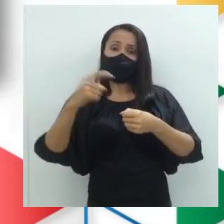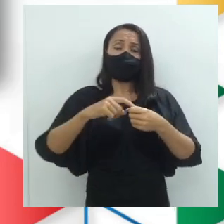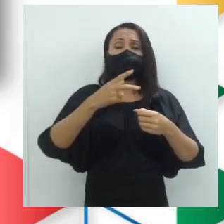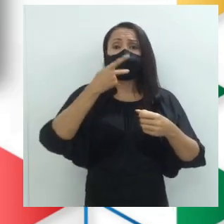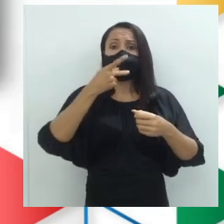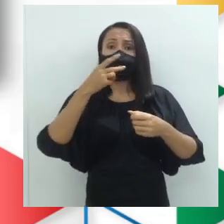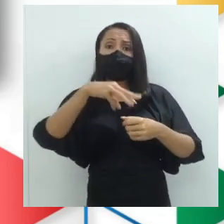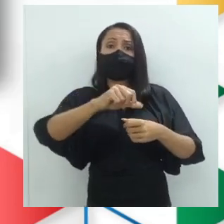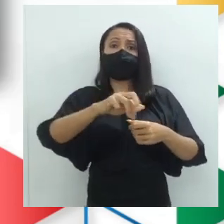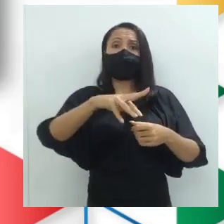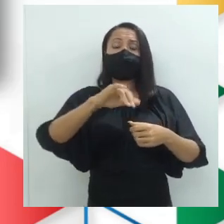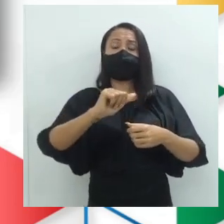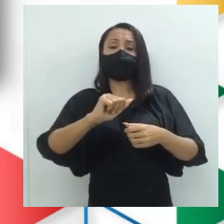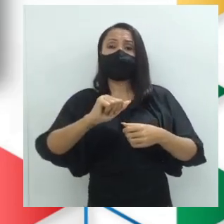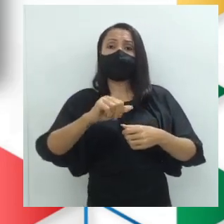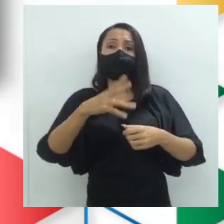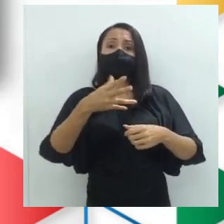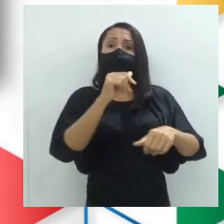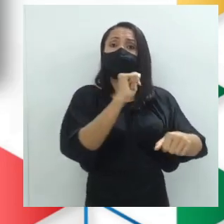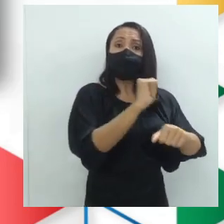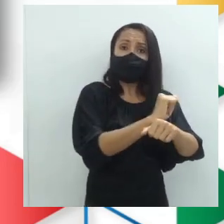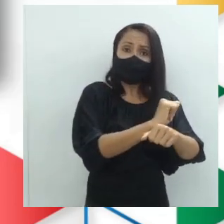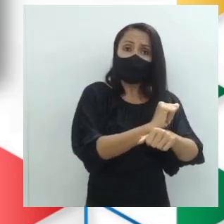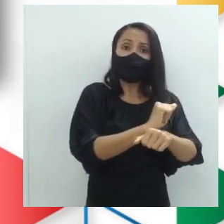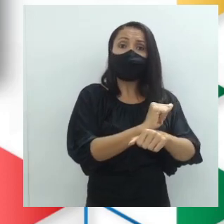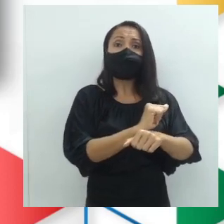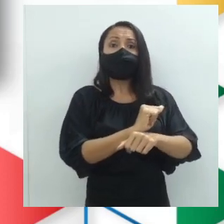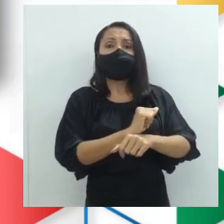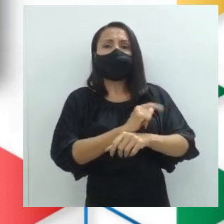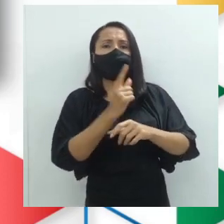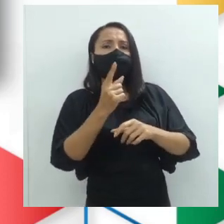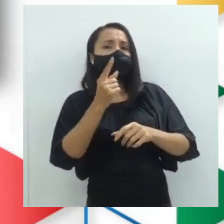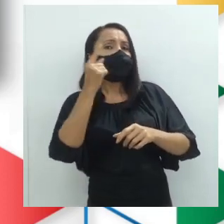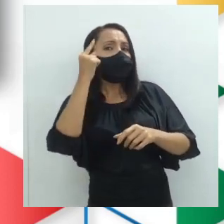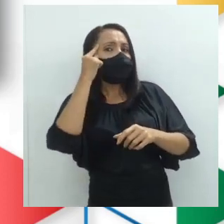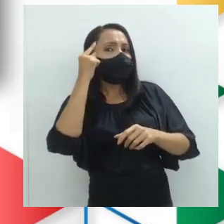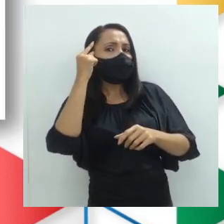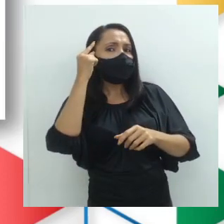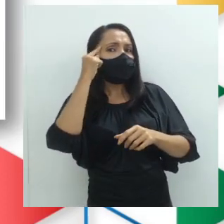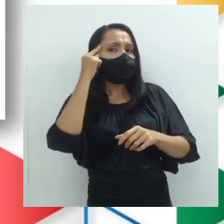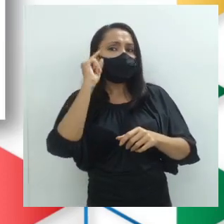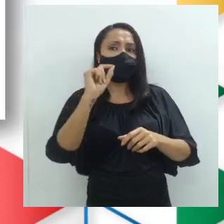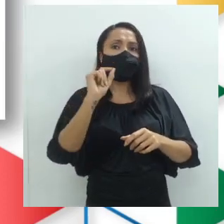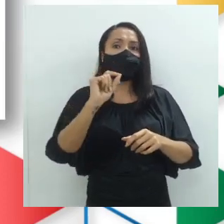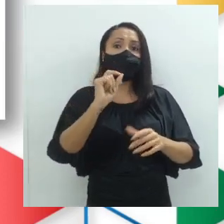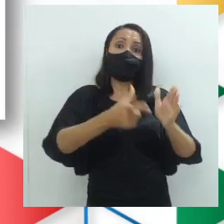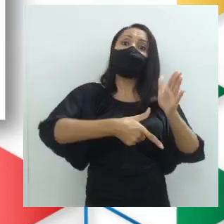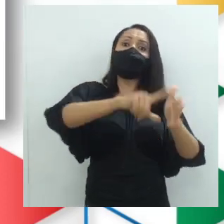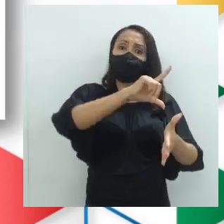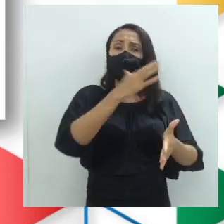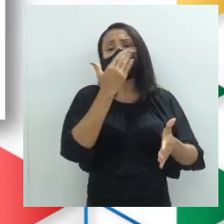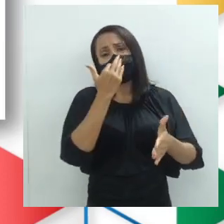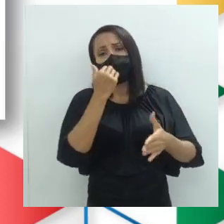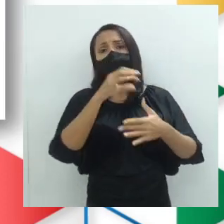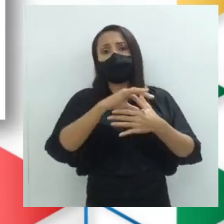Maria deixou o verbo deixar, já pressupõe que ela comia carne anteriormente. Aí no caso